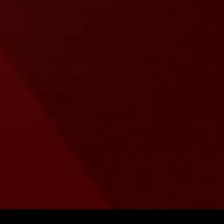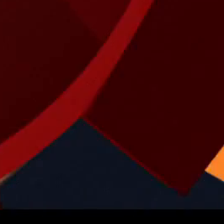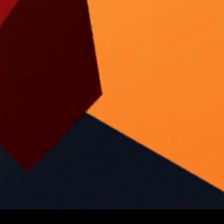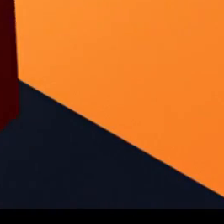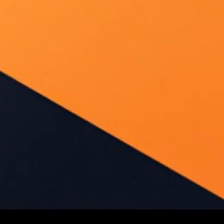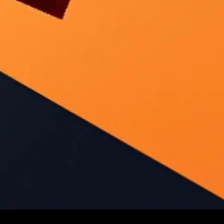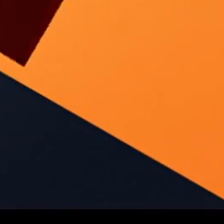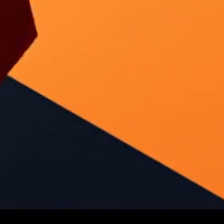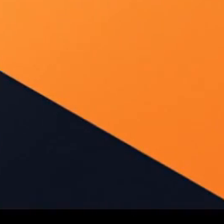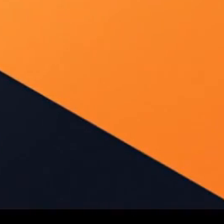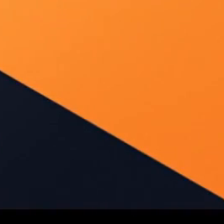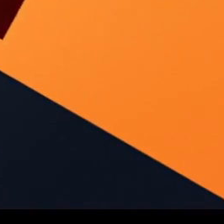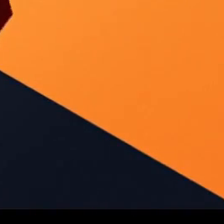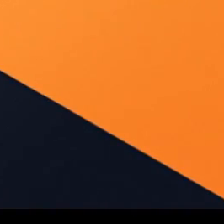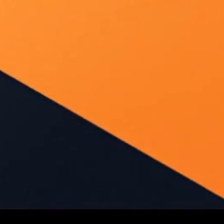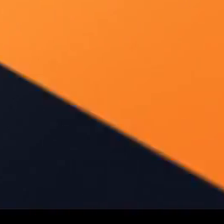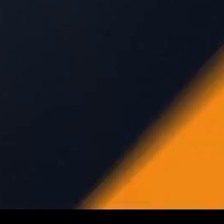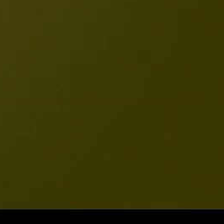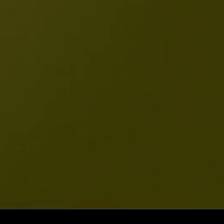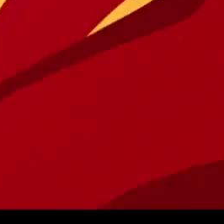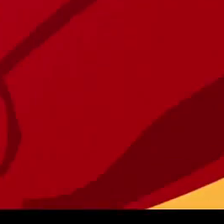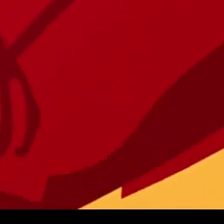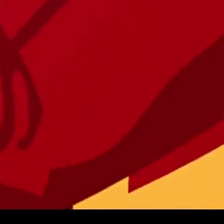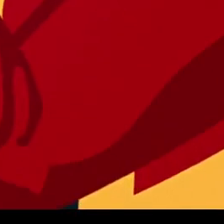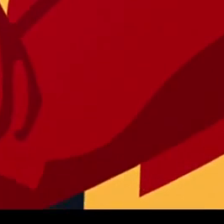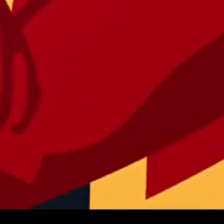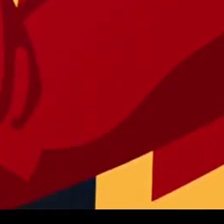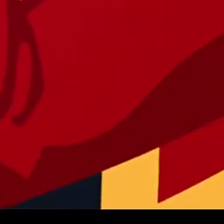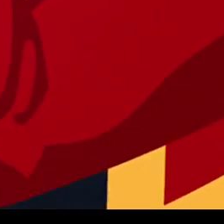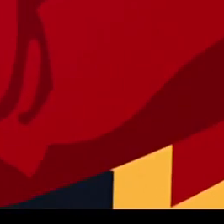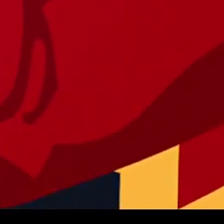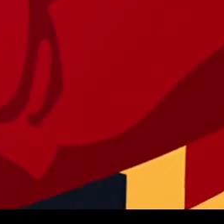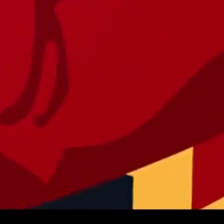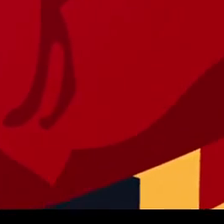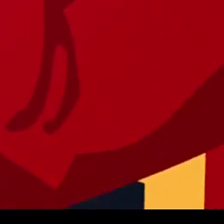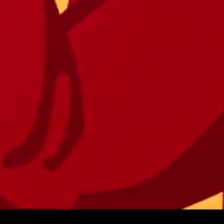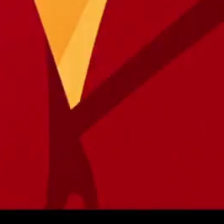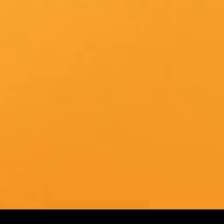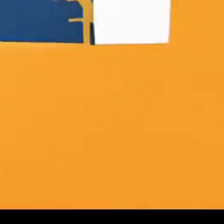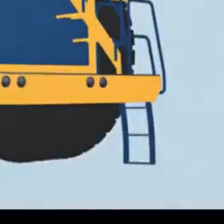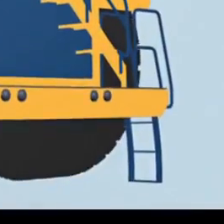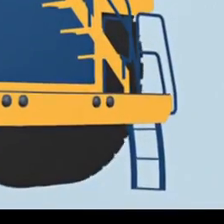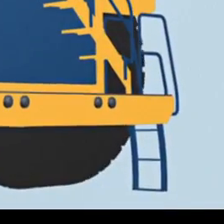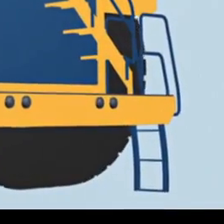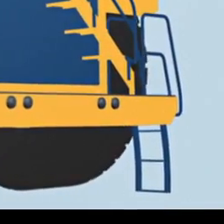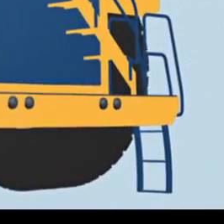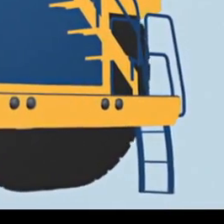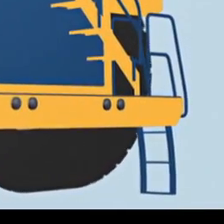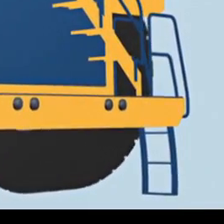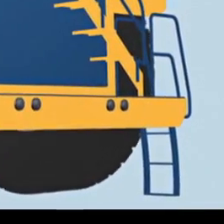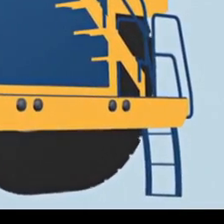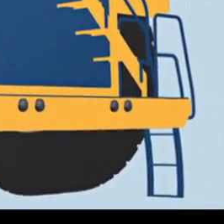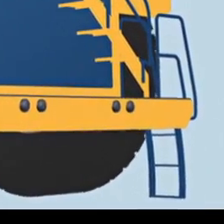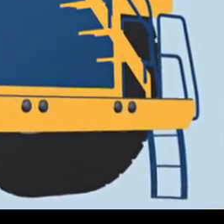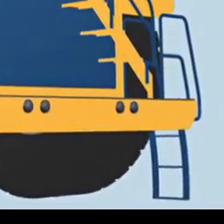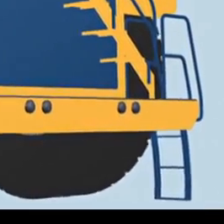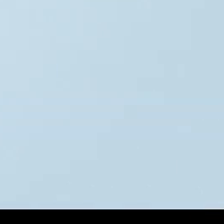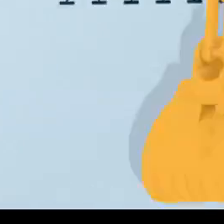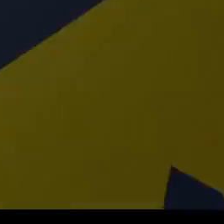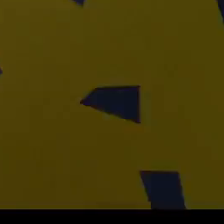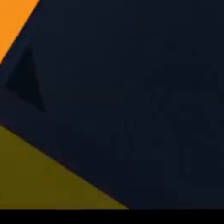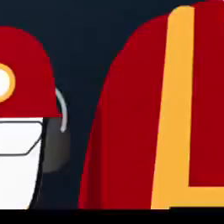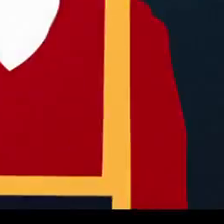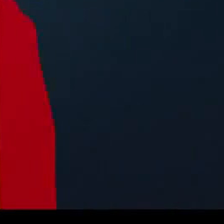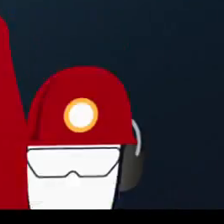Vinheta de abertura. Numa animação, cenas do cotidiano de uma mineradora. Esteira para transporte de minérios, caminhão articulado,